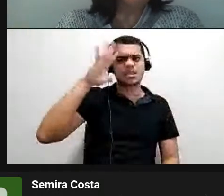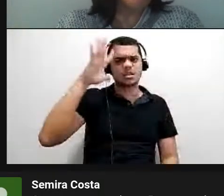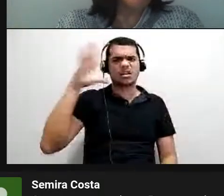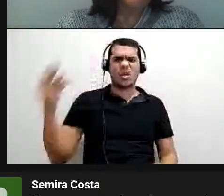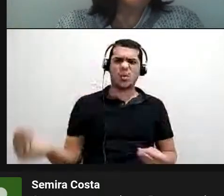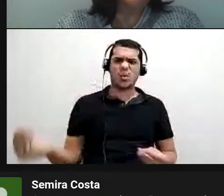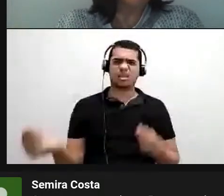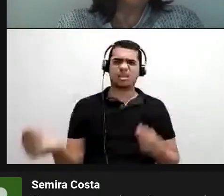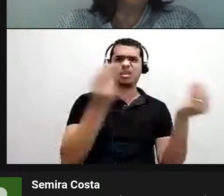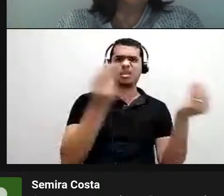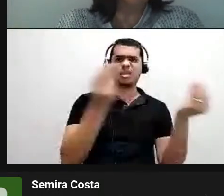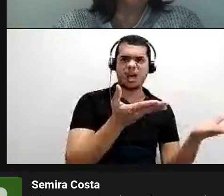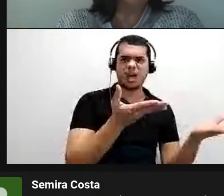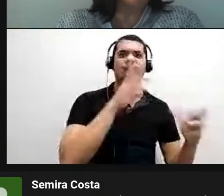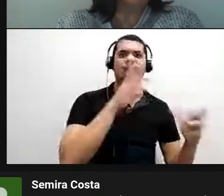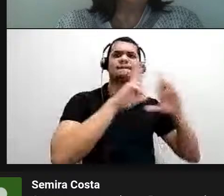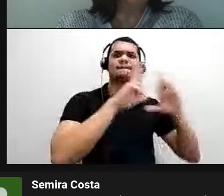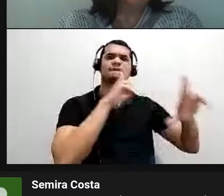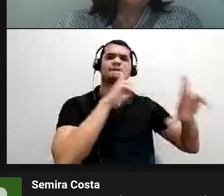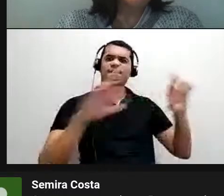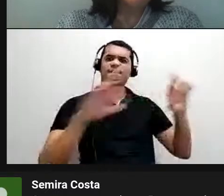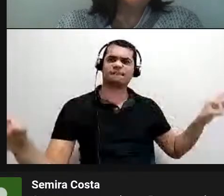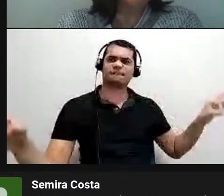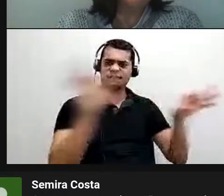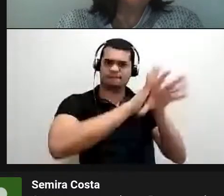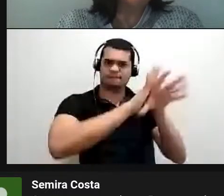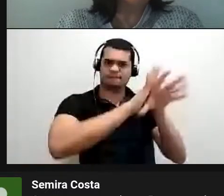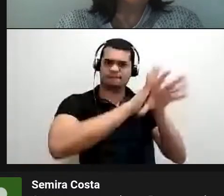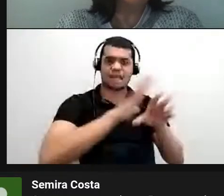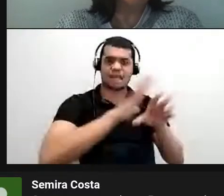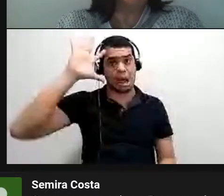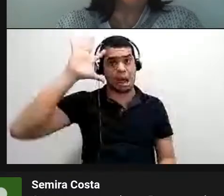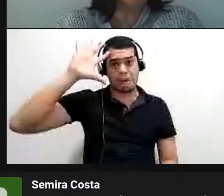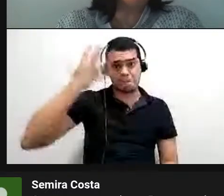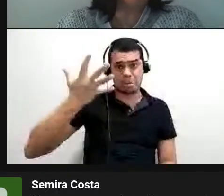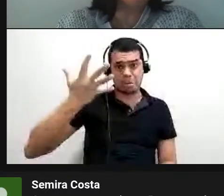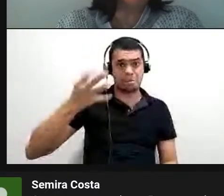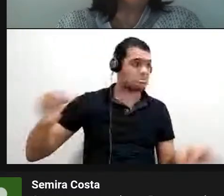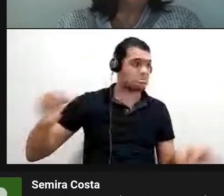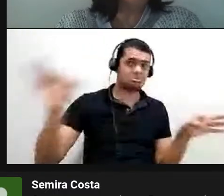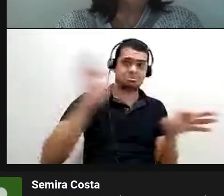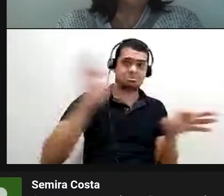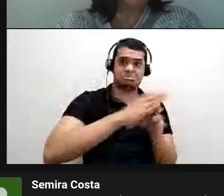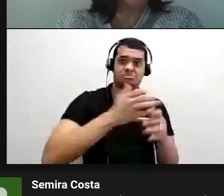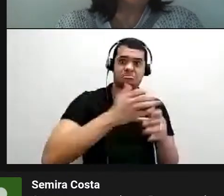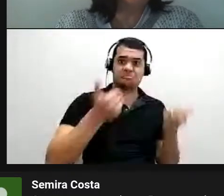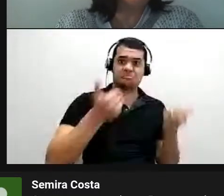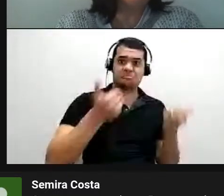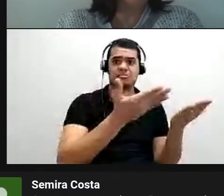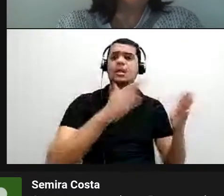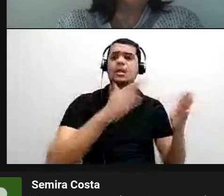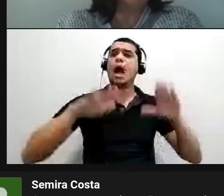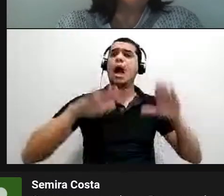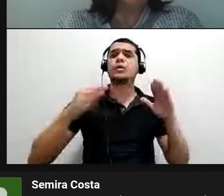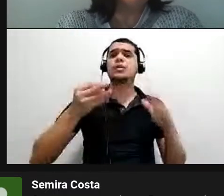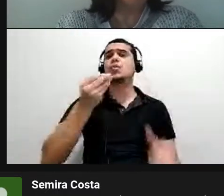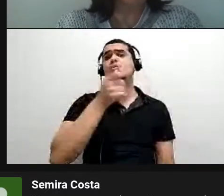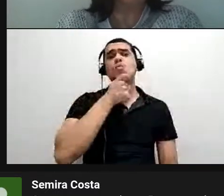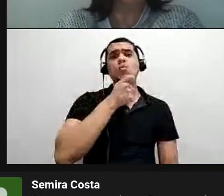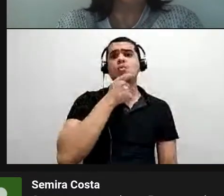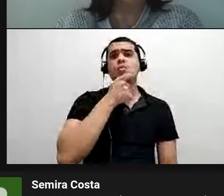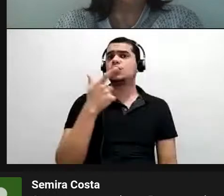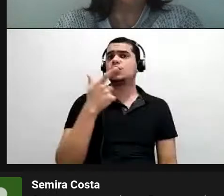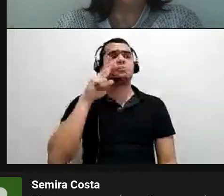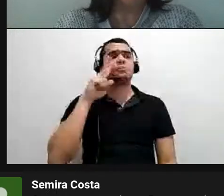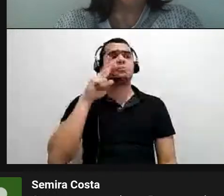a resposta, né? E que você vai levar a solução para coisas que muitas vezes nem são vistas como problema, né?